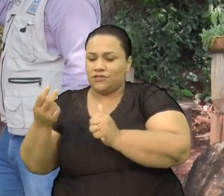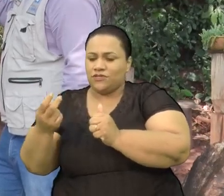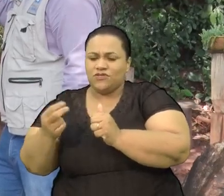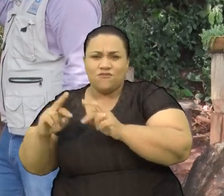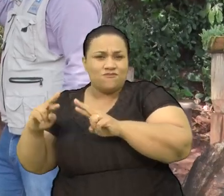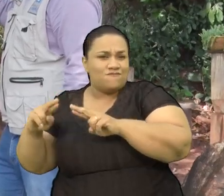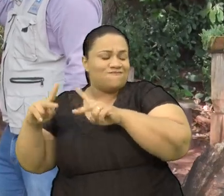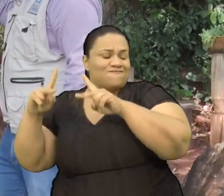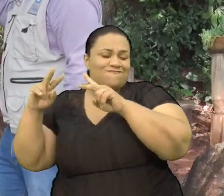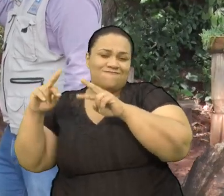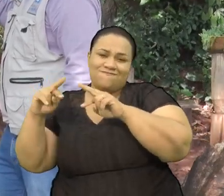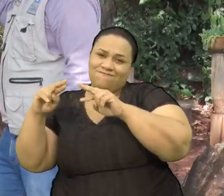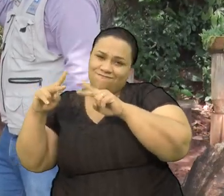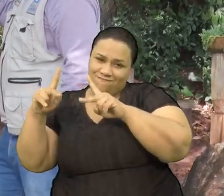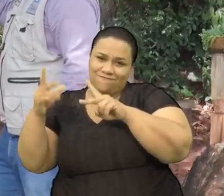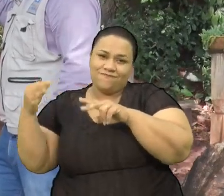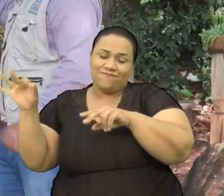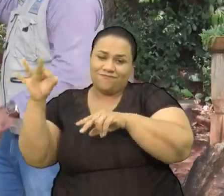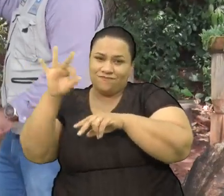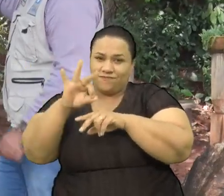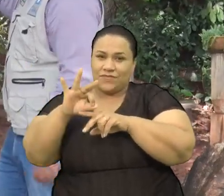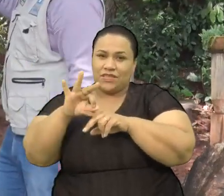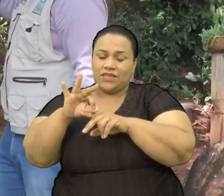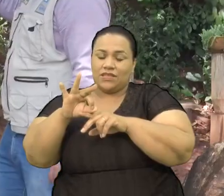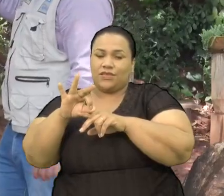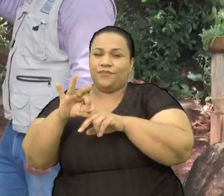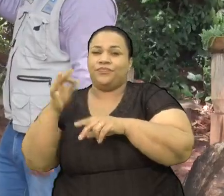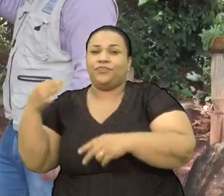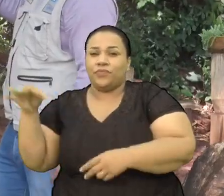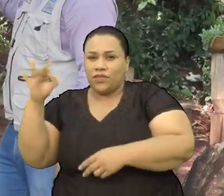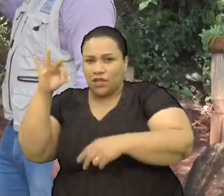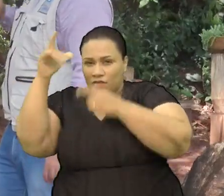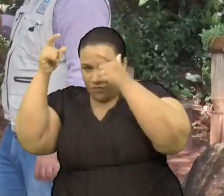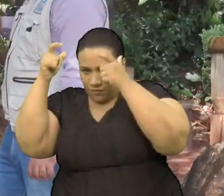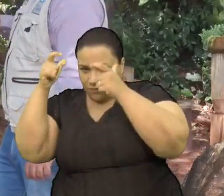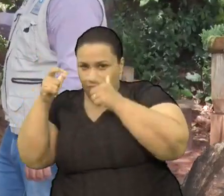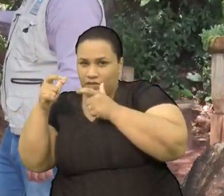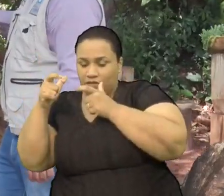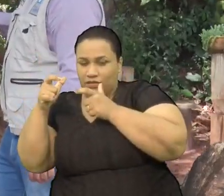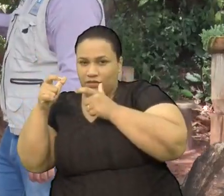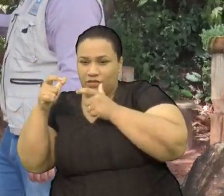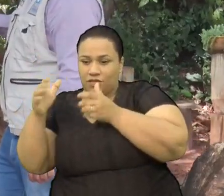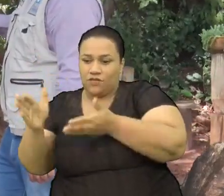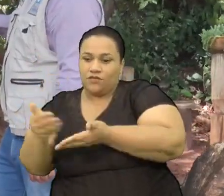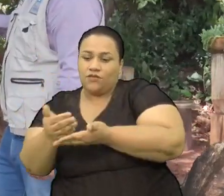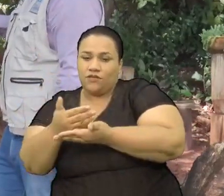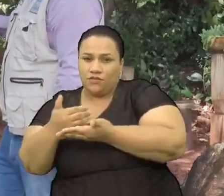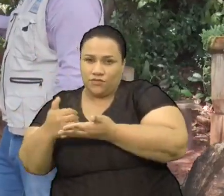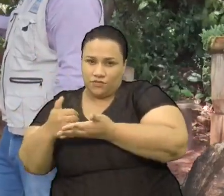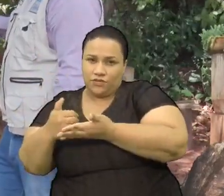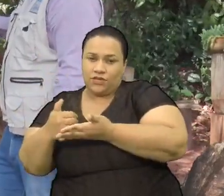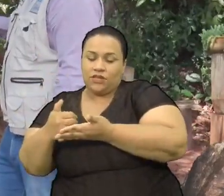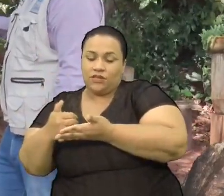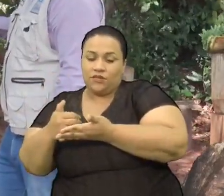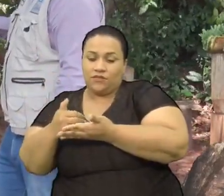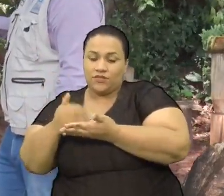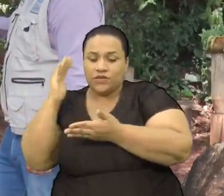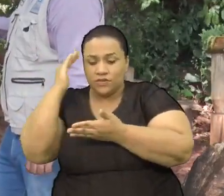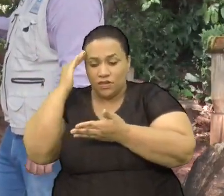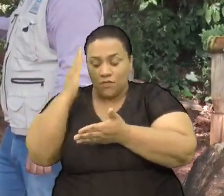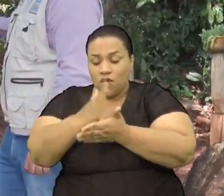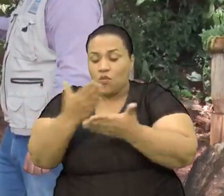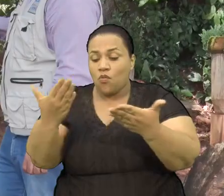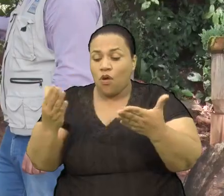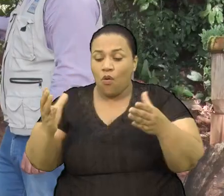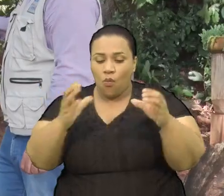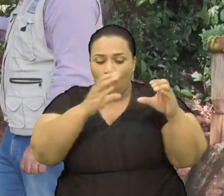Totalmente diferentes E aí A abelha A abelinha Que vai ser A coletora Ela vai chegar aqui E vai saber